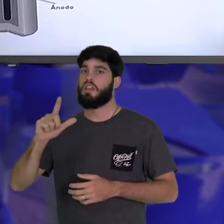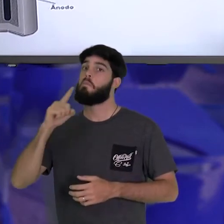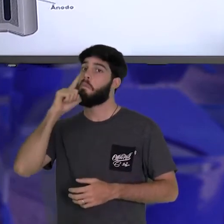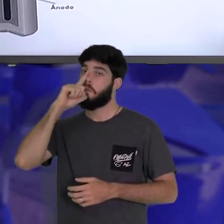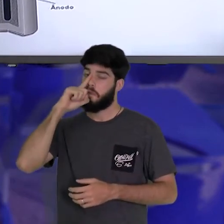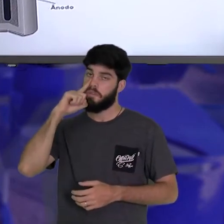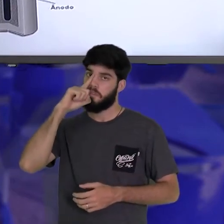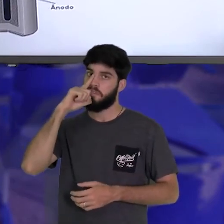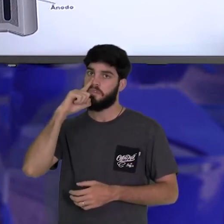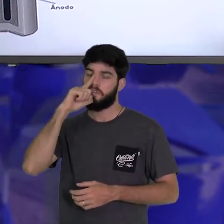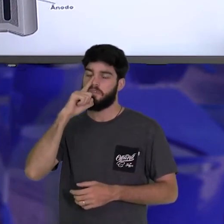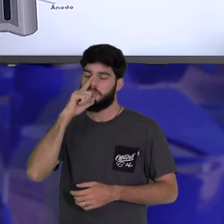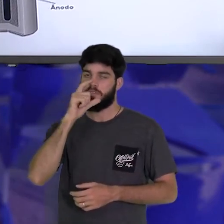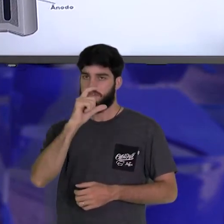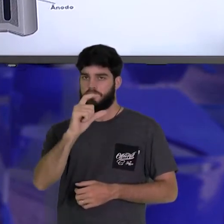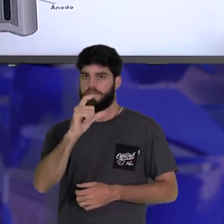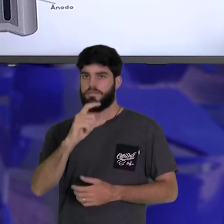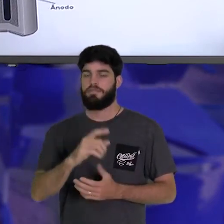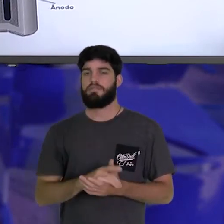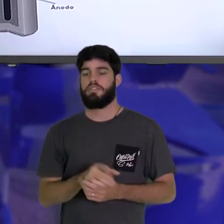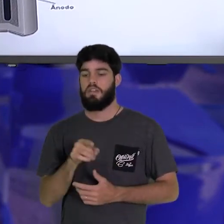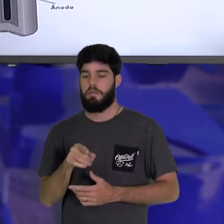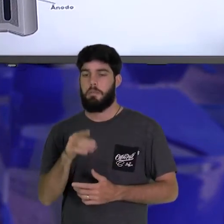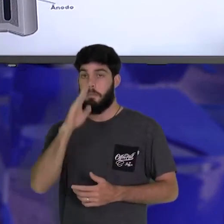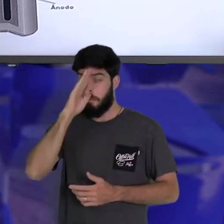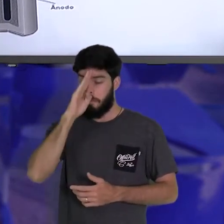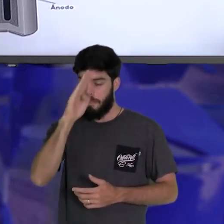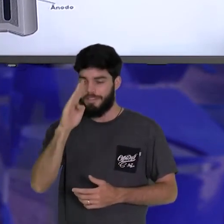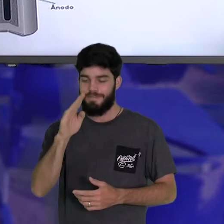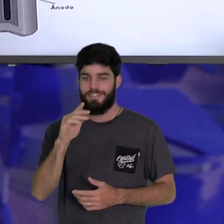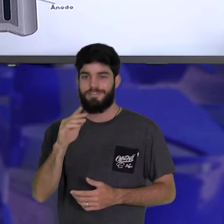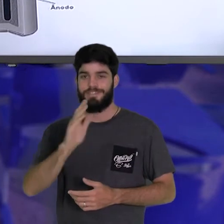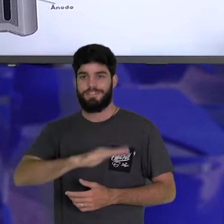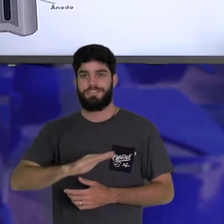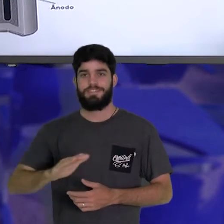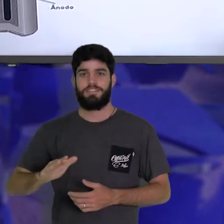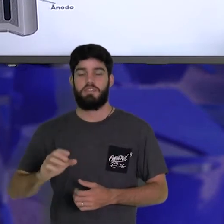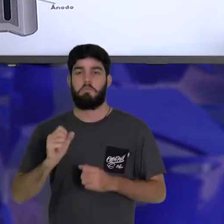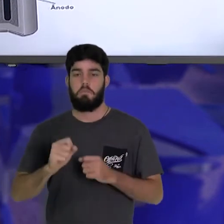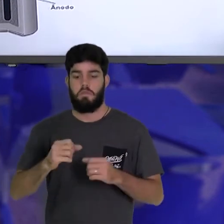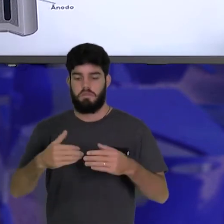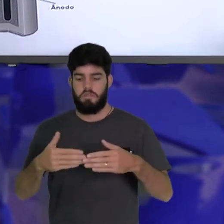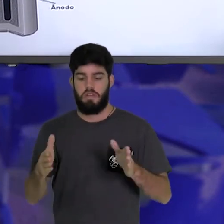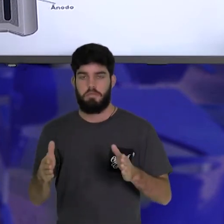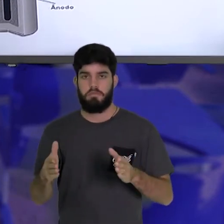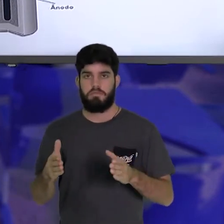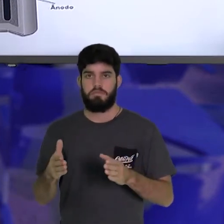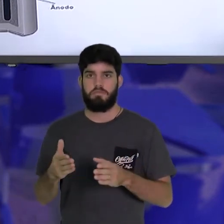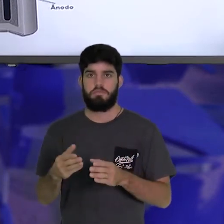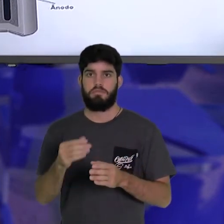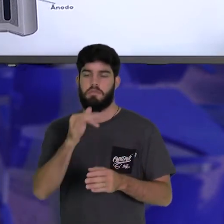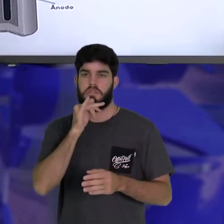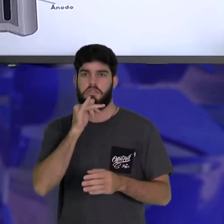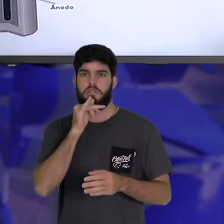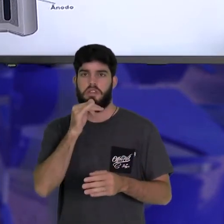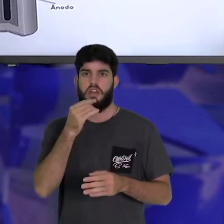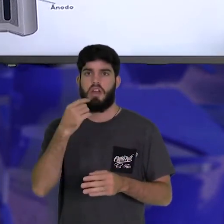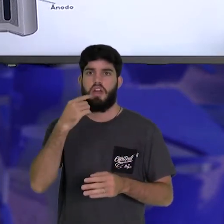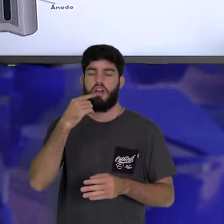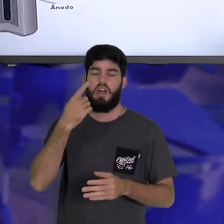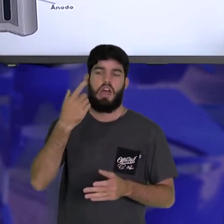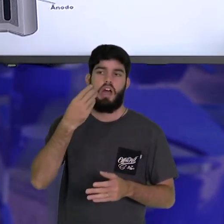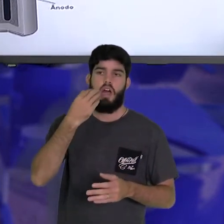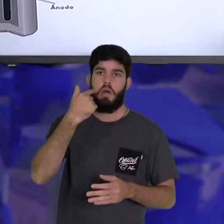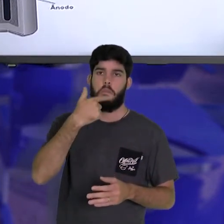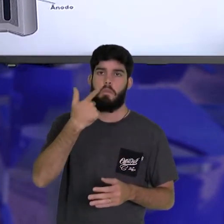dessas pilhas, principalmente para crianças, quando elas podem abrir e queimar a boca de uma criança que está com ela,